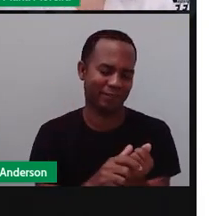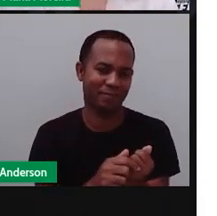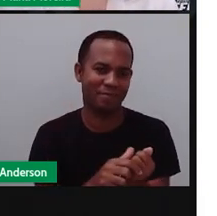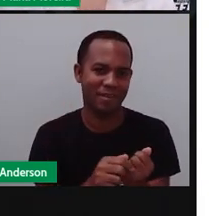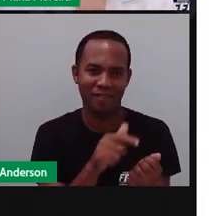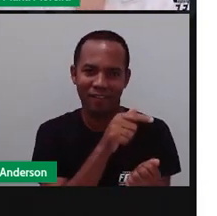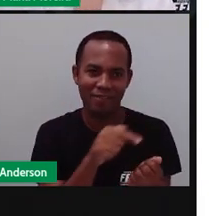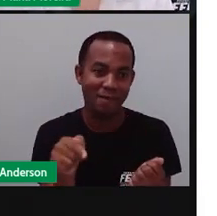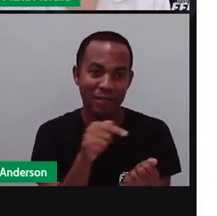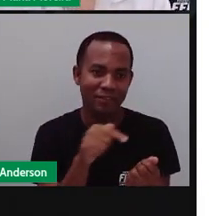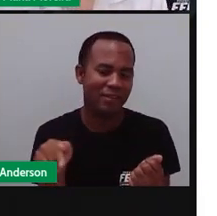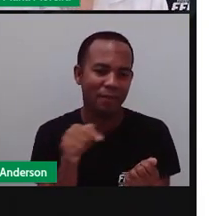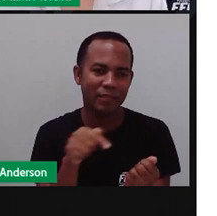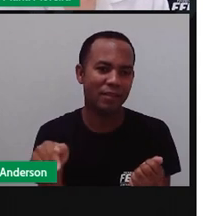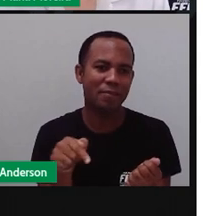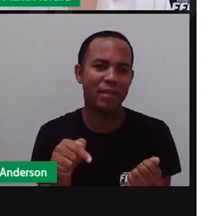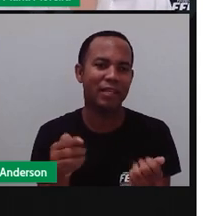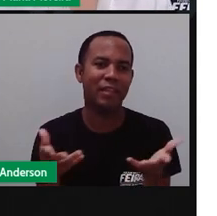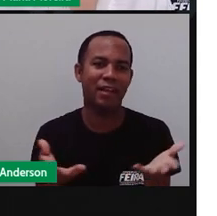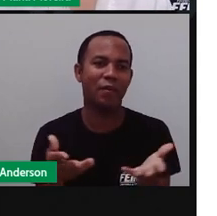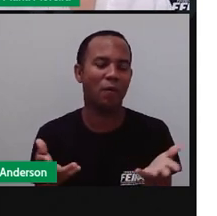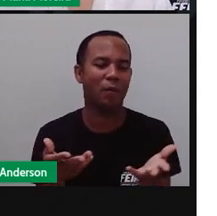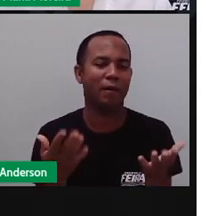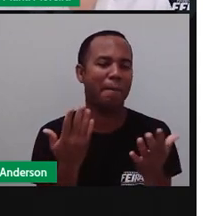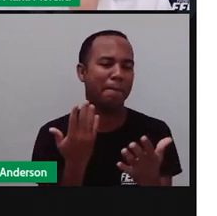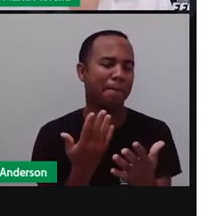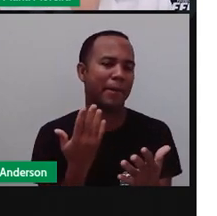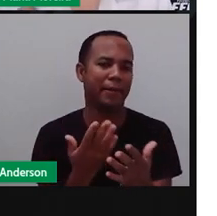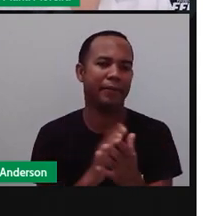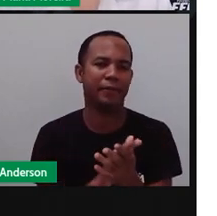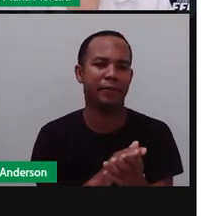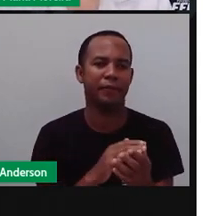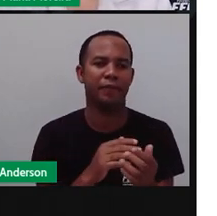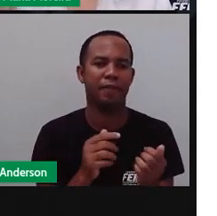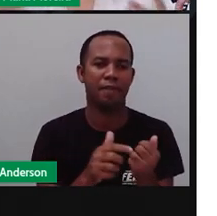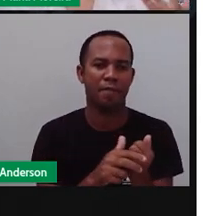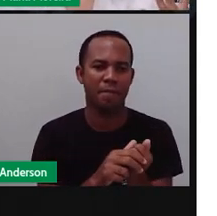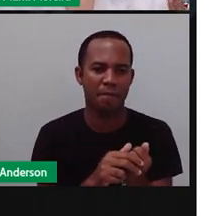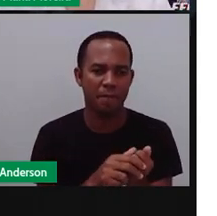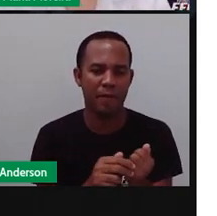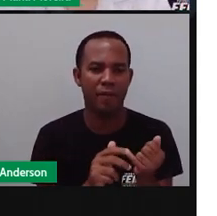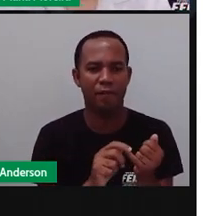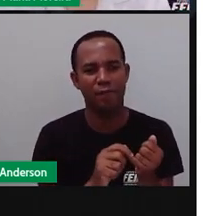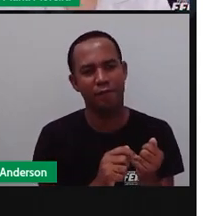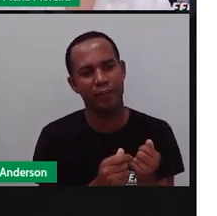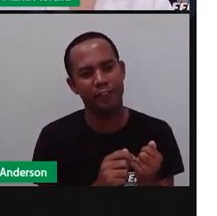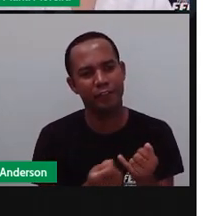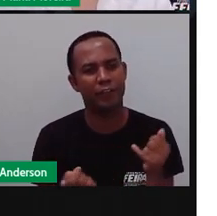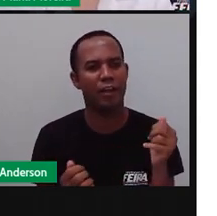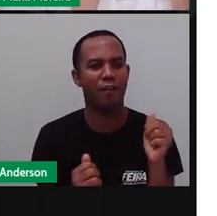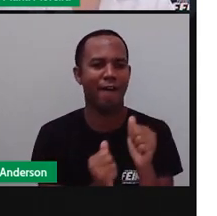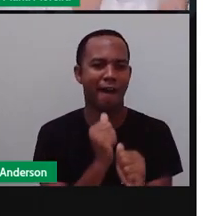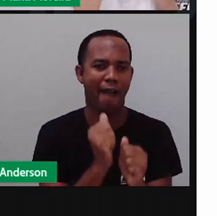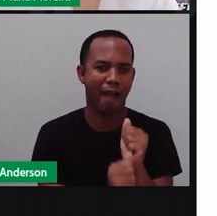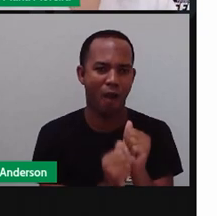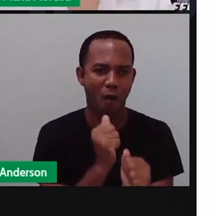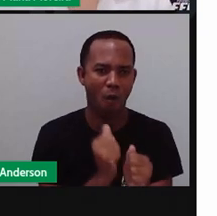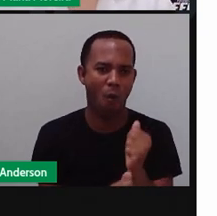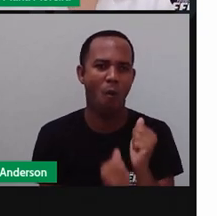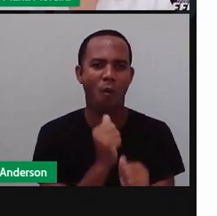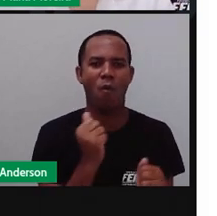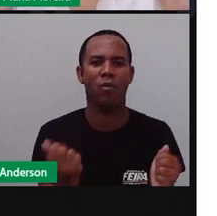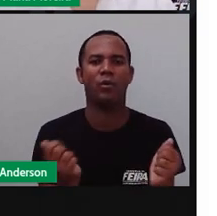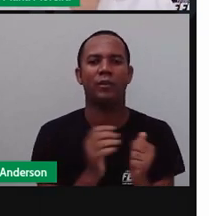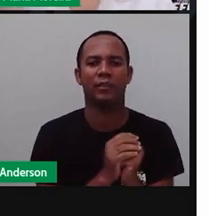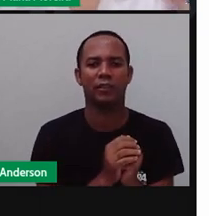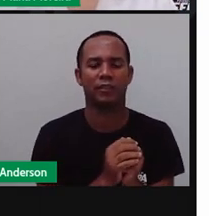né, porque é o tempo aí agora da colheita do milho. Bom, o milho, o feijão, o arroz, tá? Macarrão não, gente, porque não tem pé de